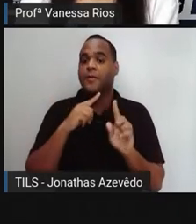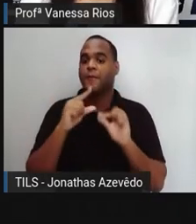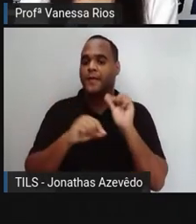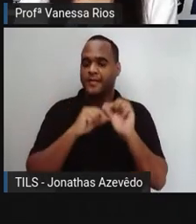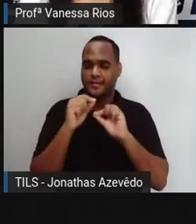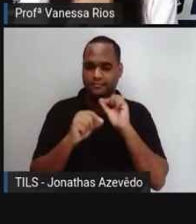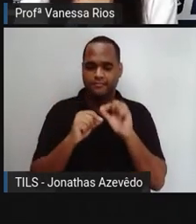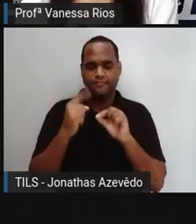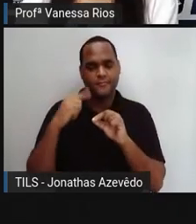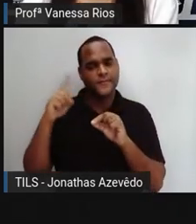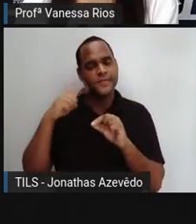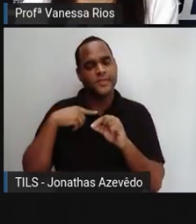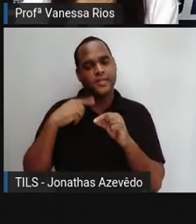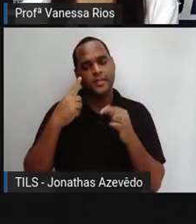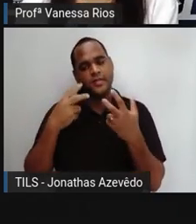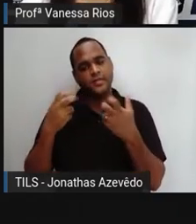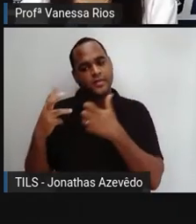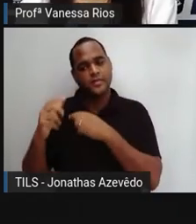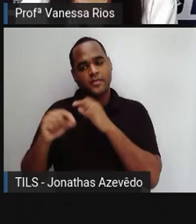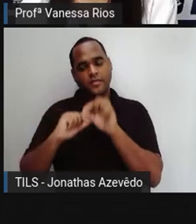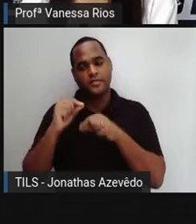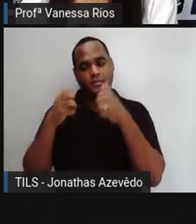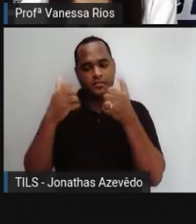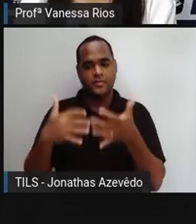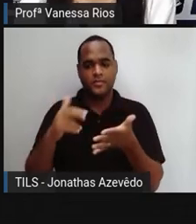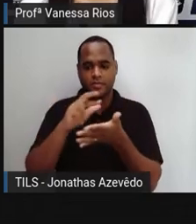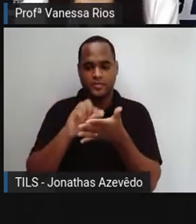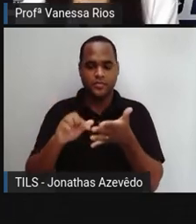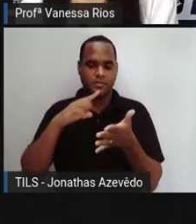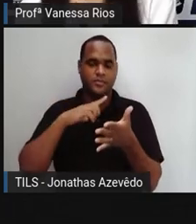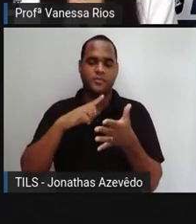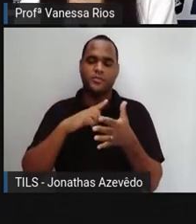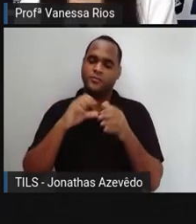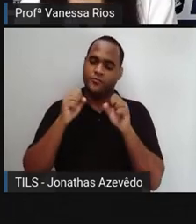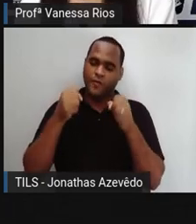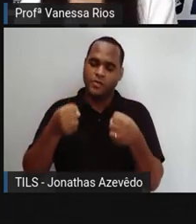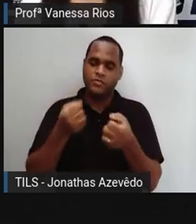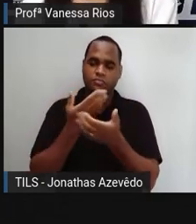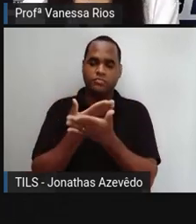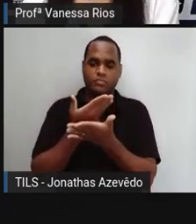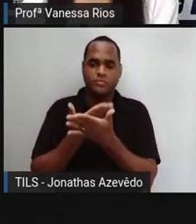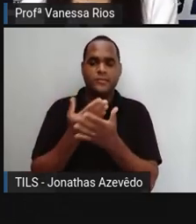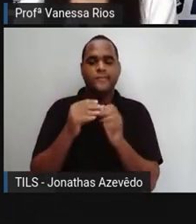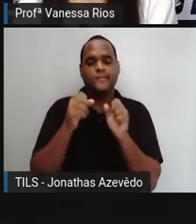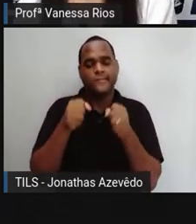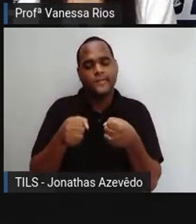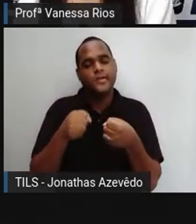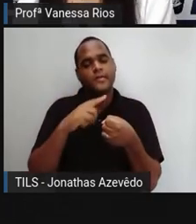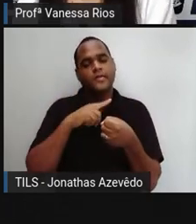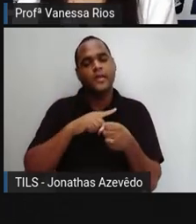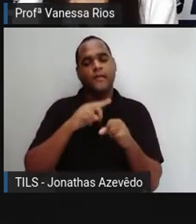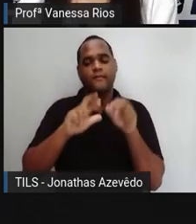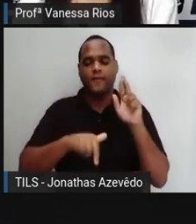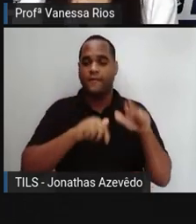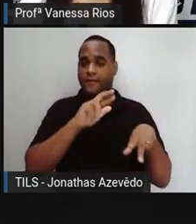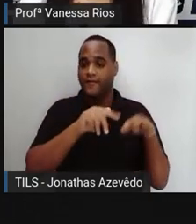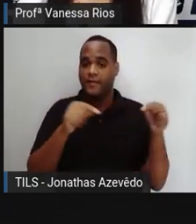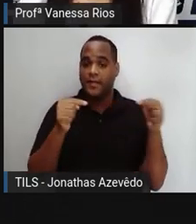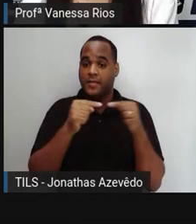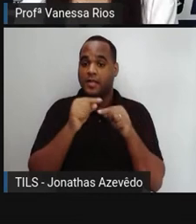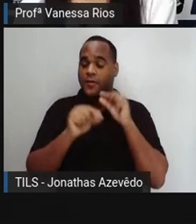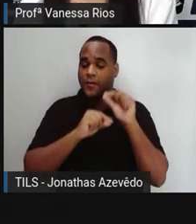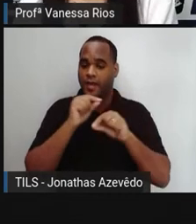volta aí para as nossas percepções, os nossos estudos, quando a gente percebeu aí que existem diferenças na